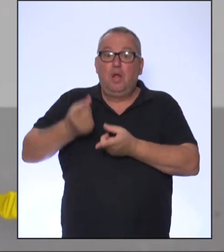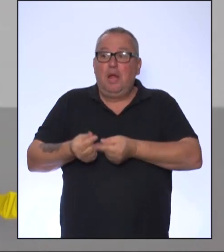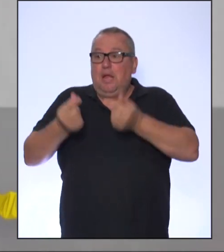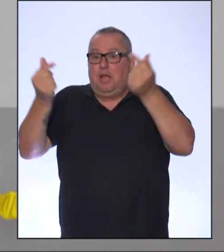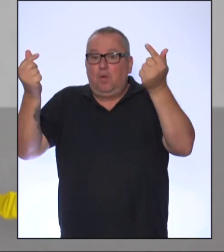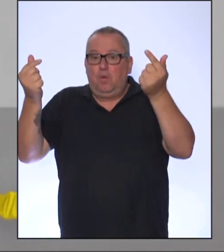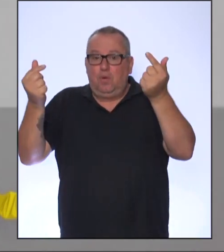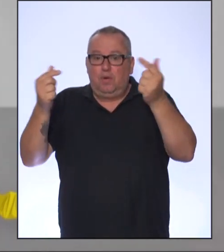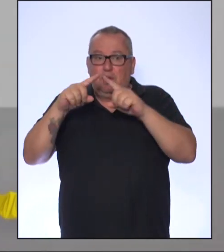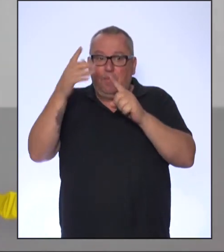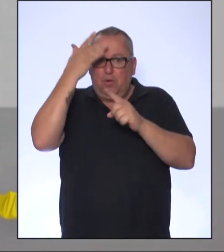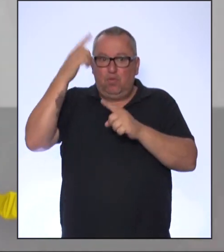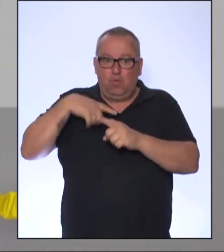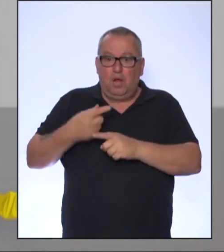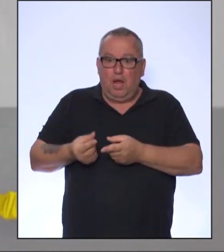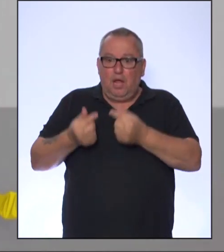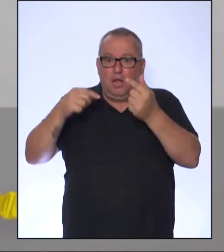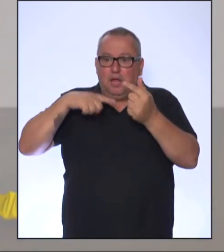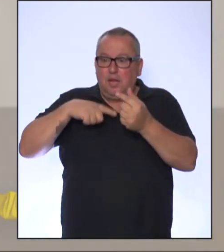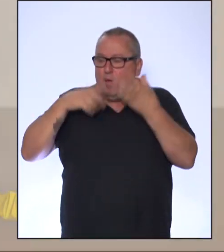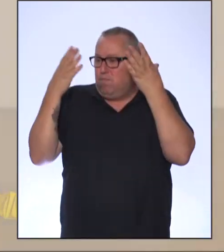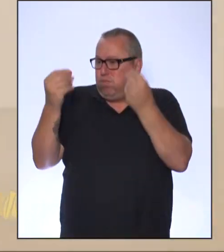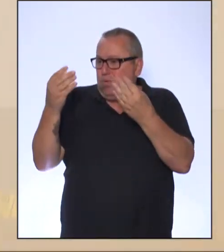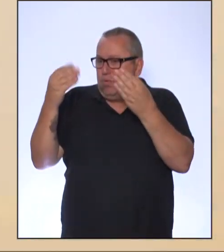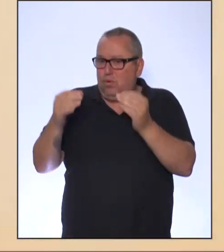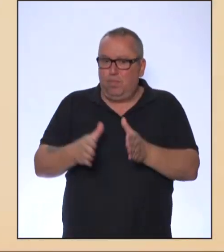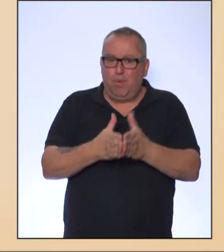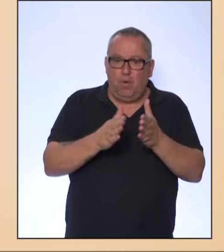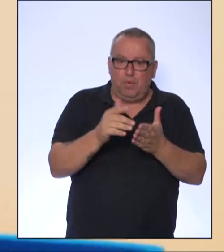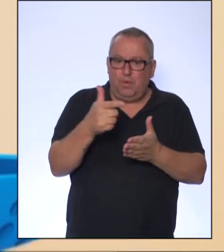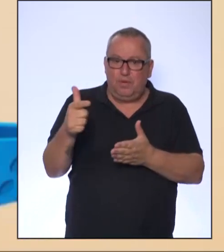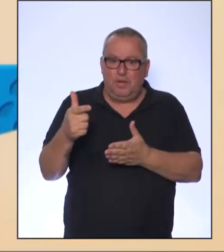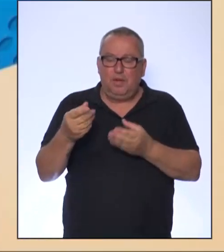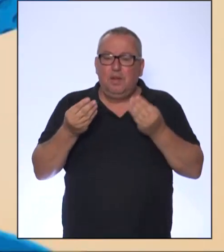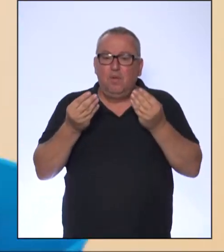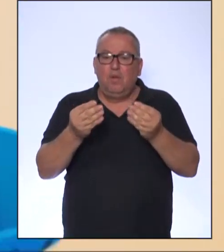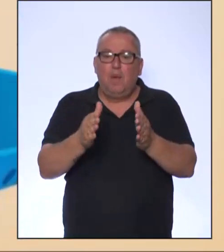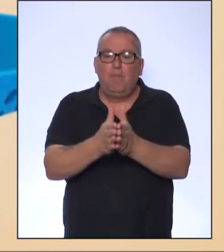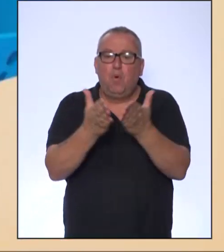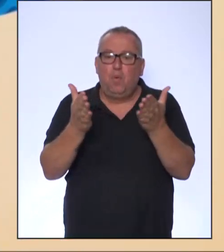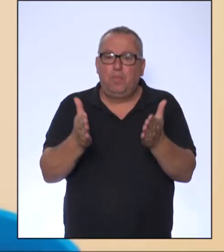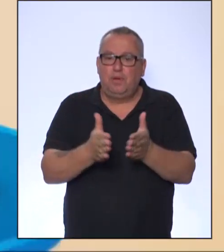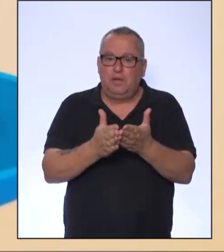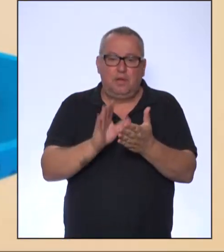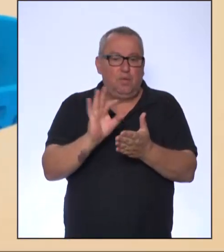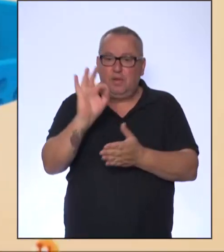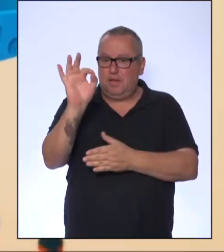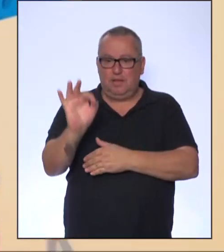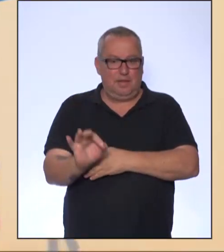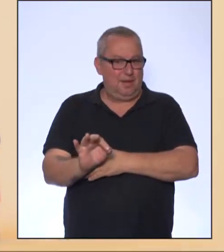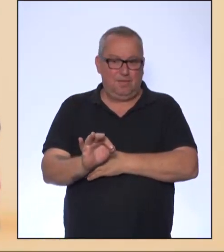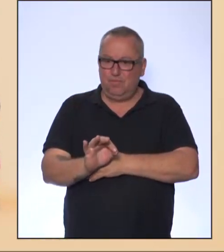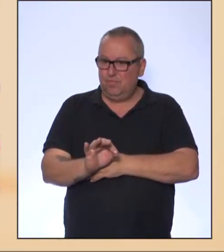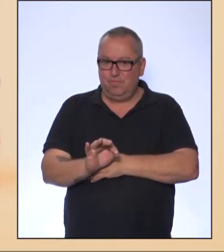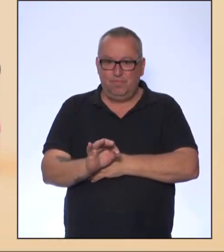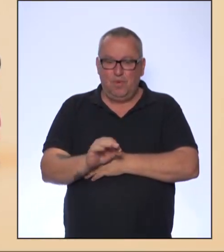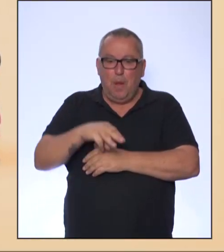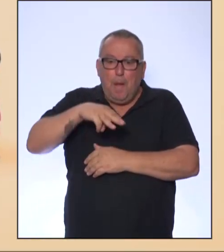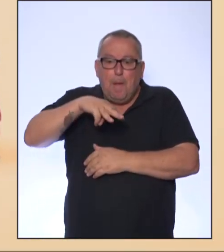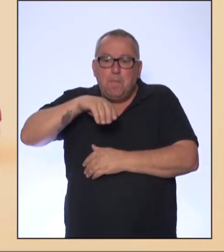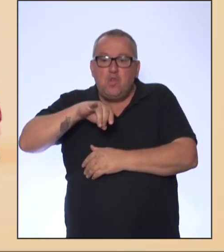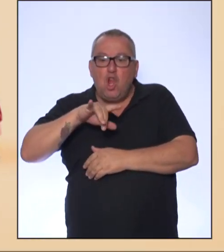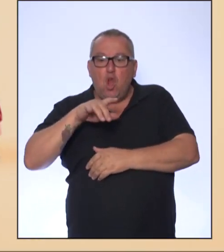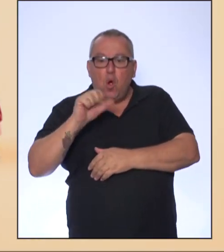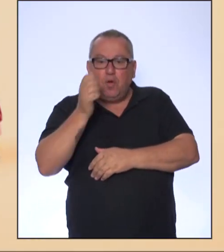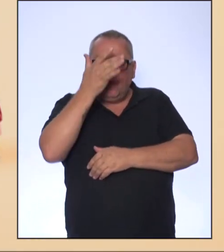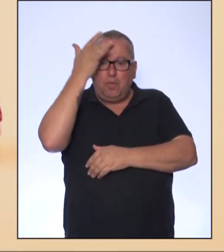precisam e a maioria não tem o suficiente. Isso causa pobreza e não é justo. Milhões de pessoas não têm acesso